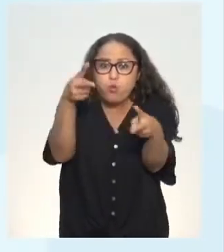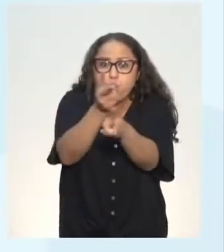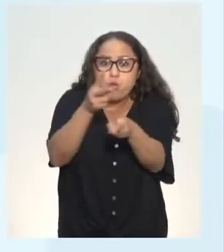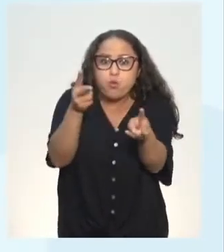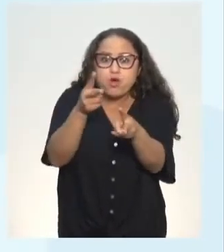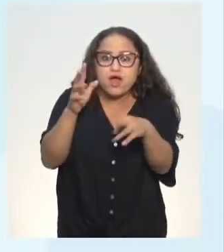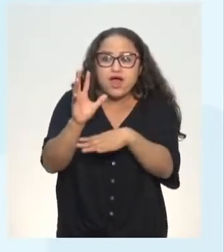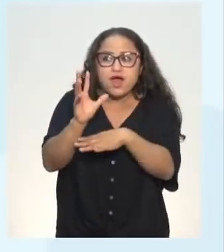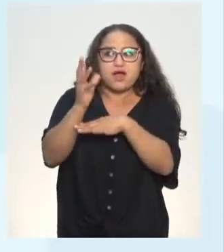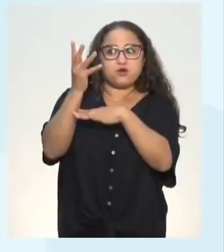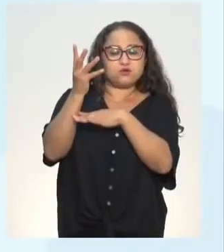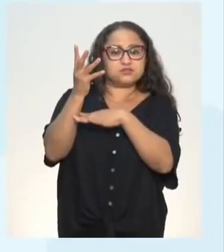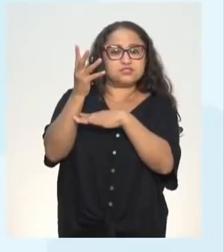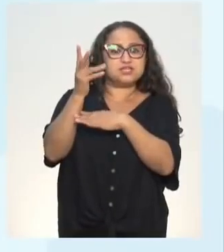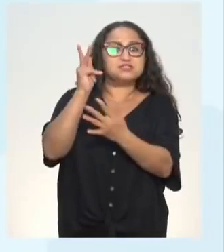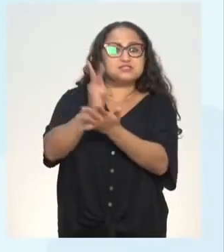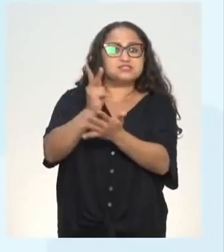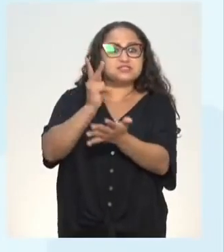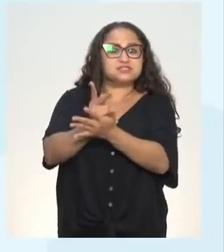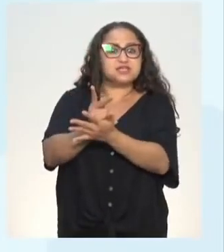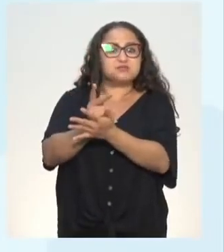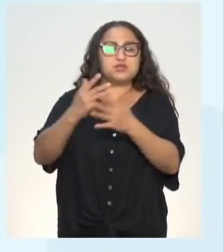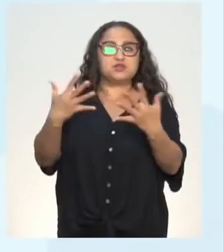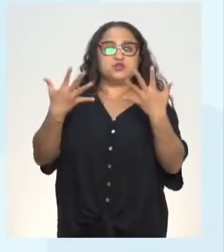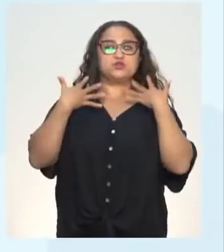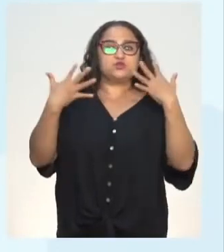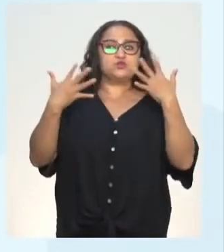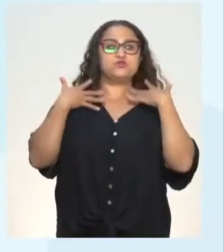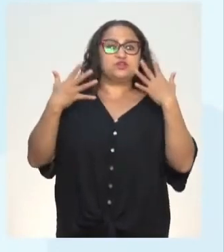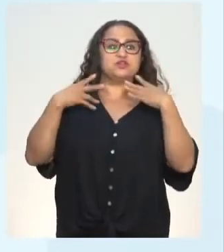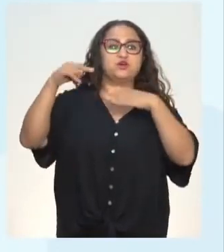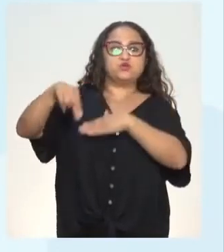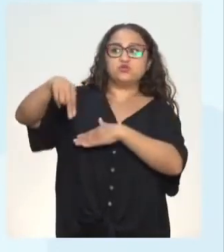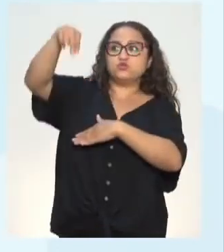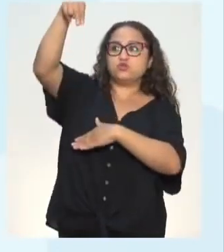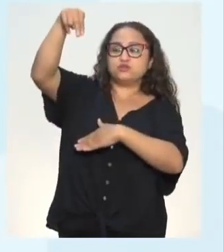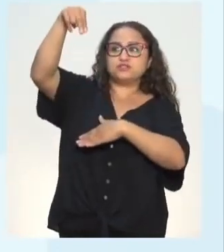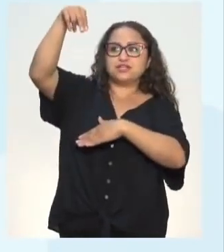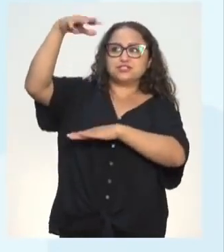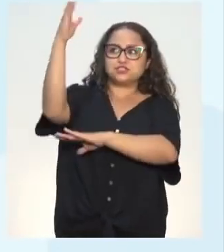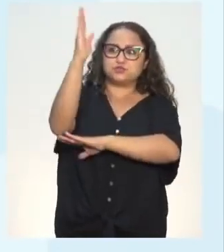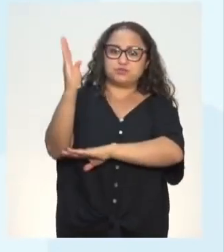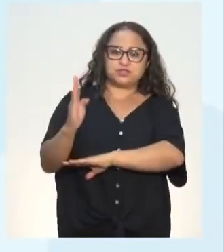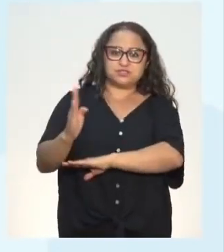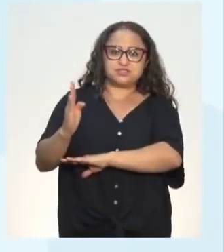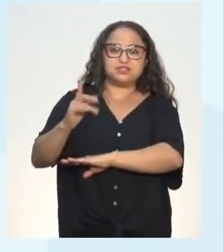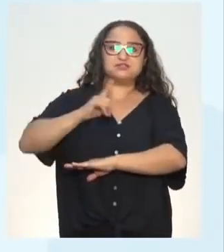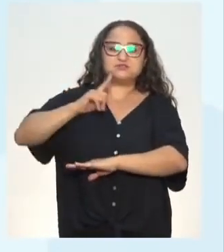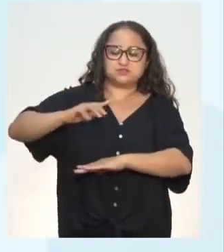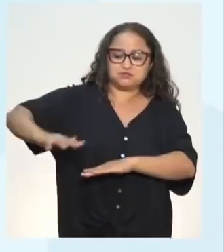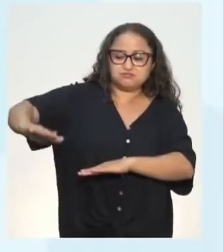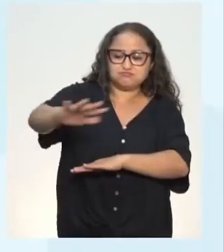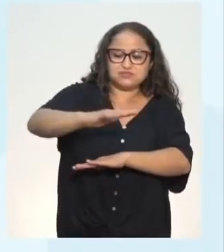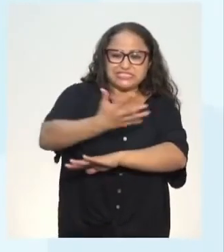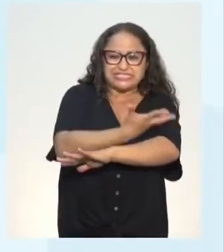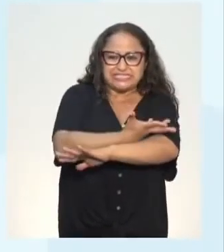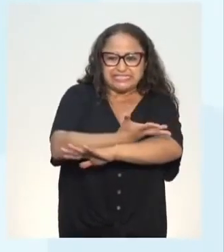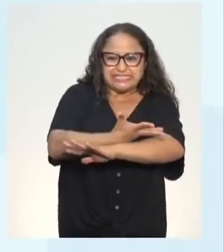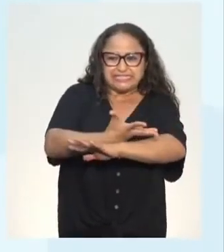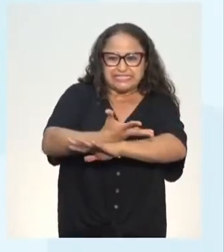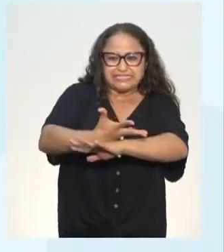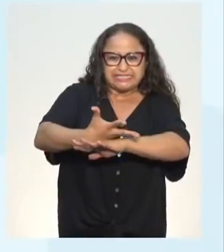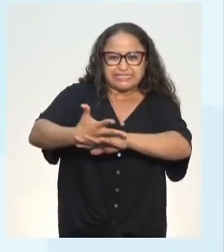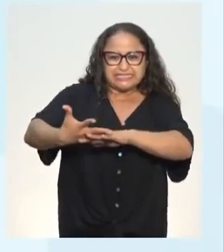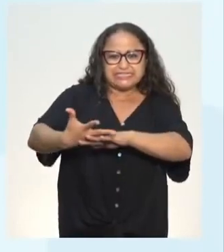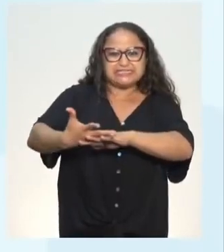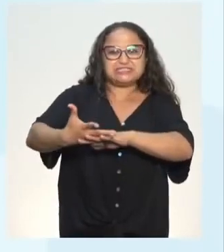nos períodos de verão e primavera no nordeste brasileiro, em zonas do semiárido, em que o solo